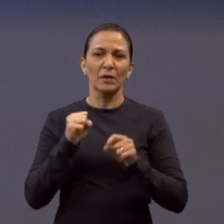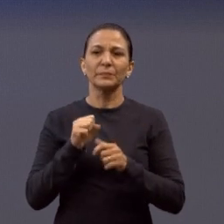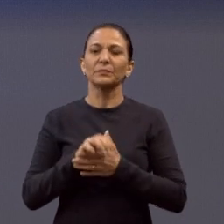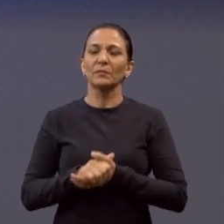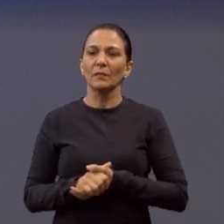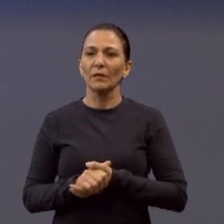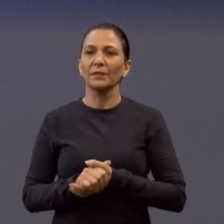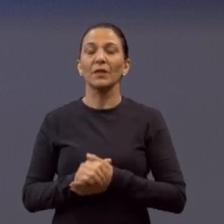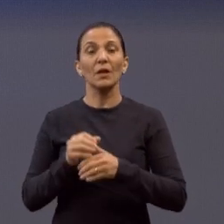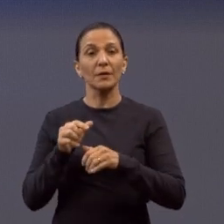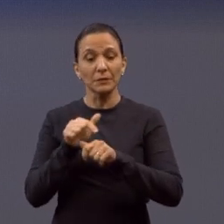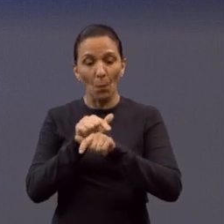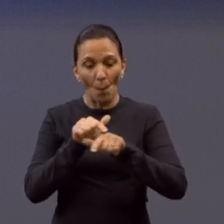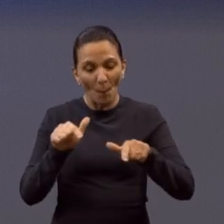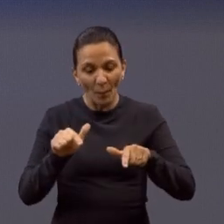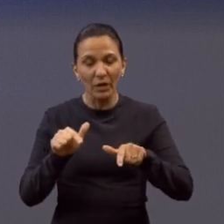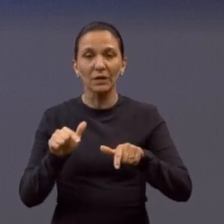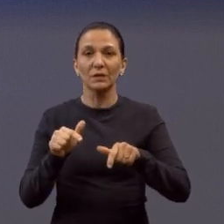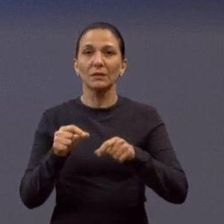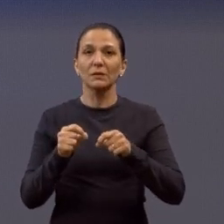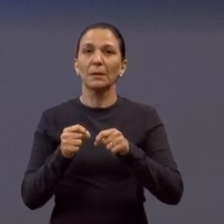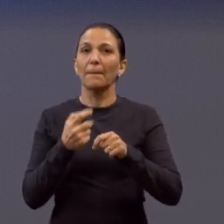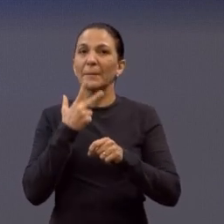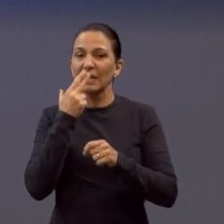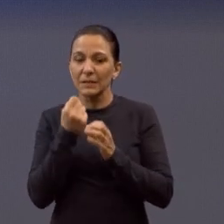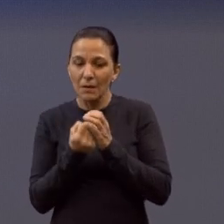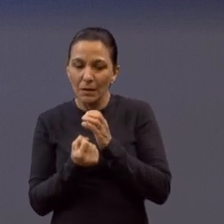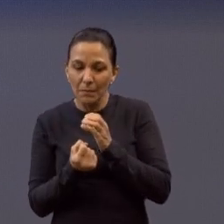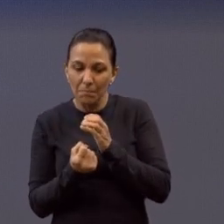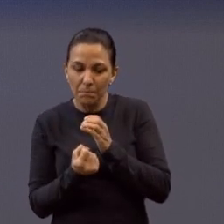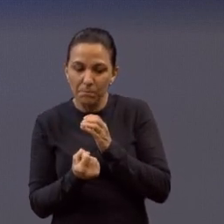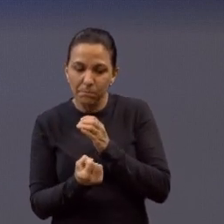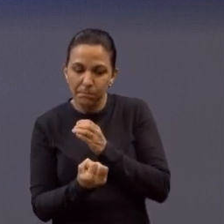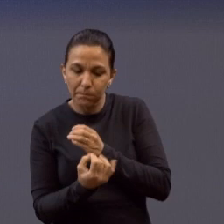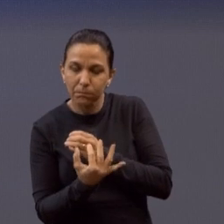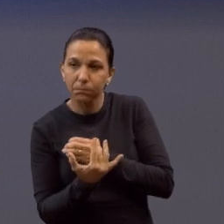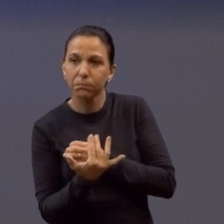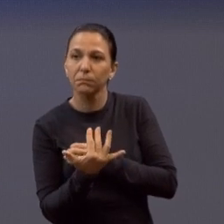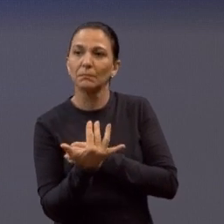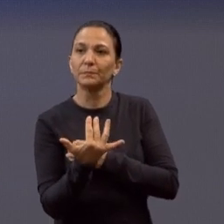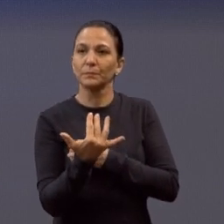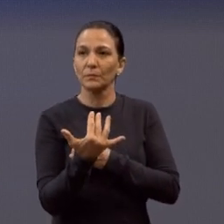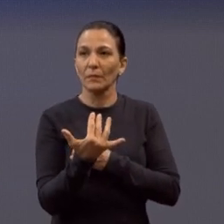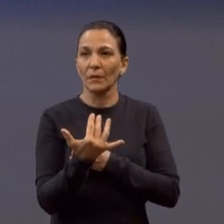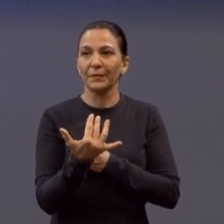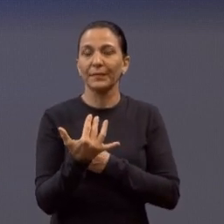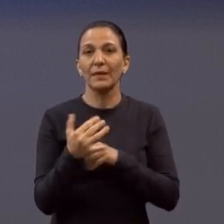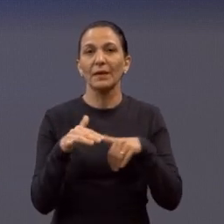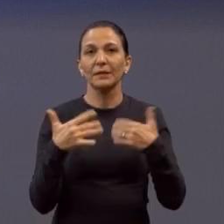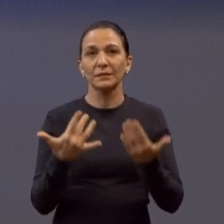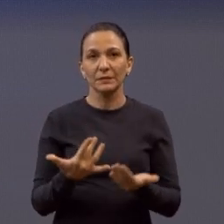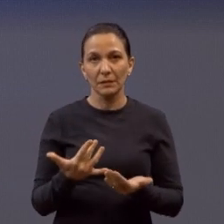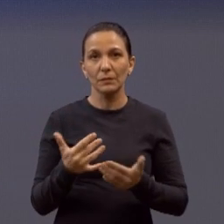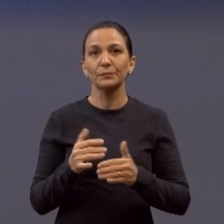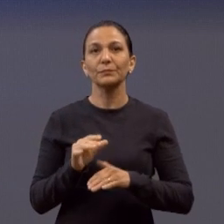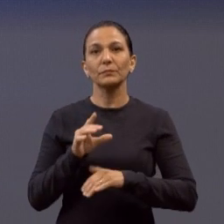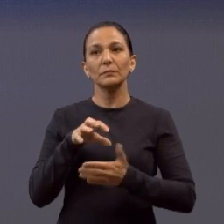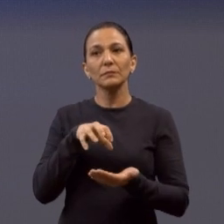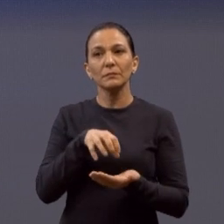ali, tirando água, mas parece que brotava. Aí o DAE, pode passar a próxima.